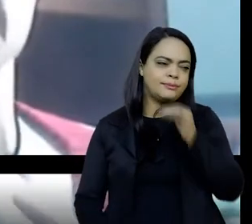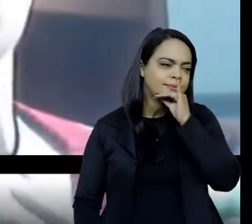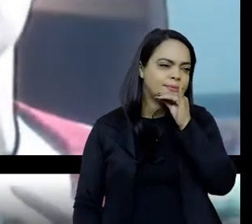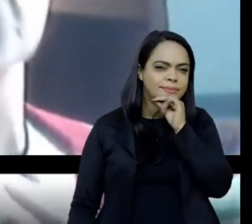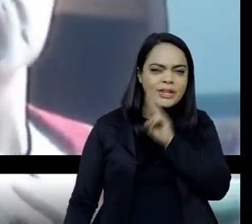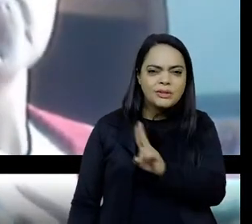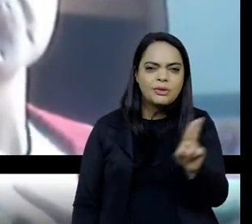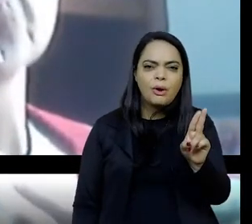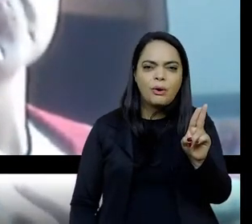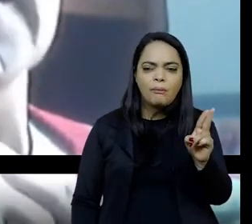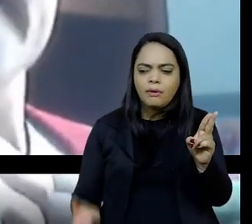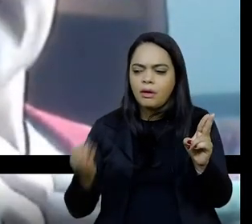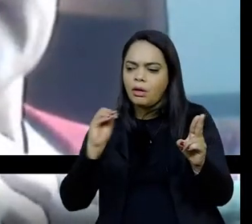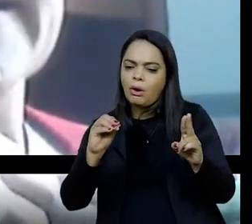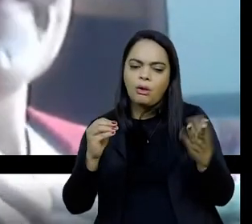nomenclaturas ou